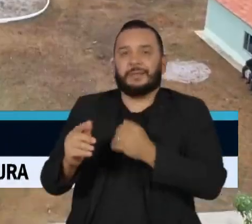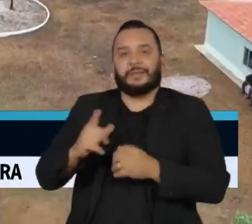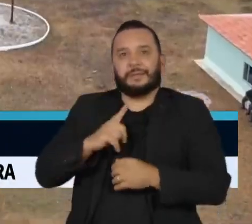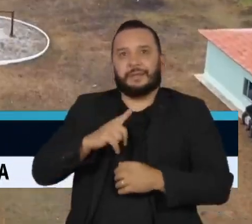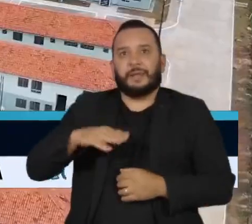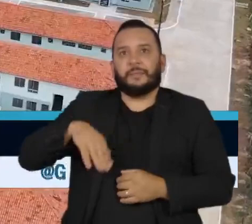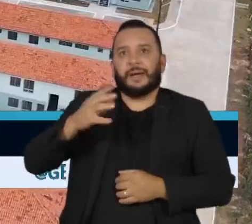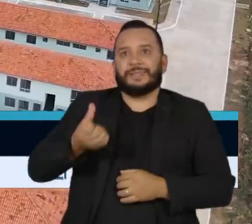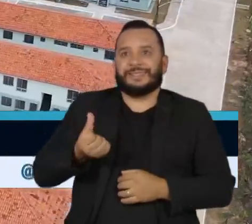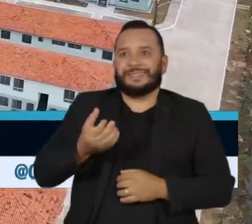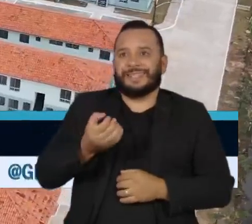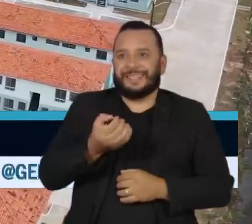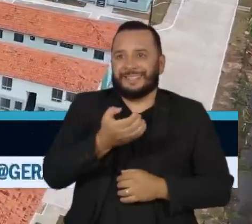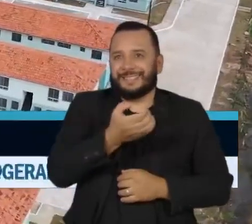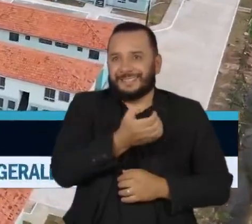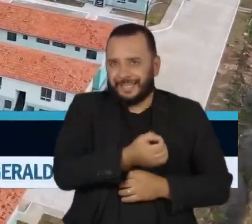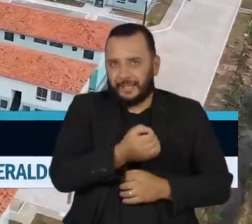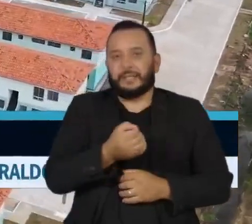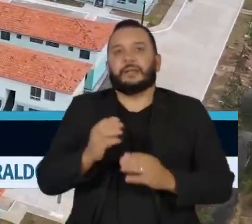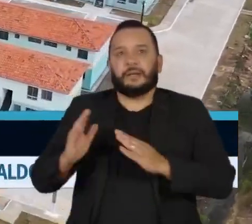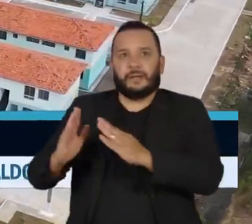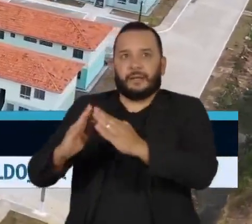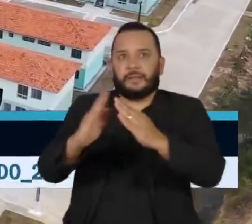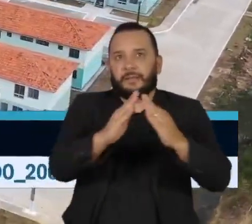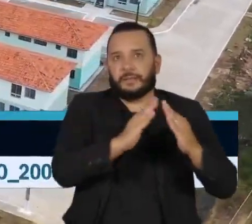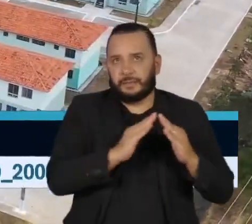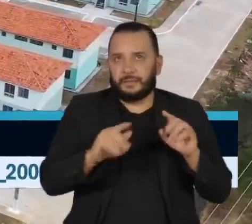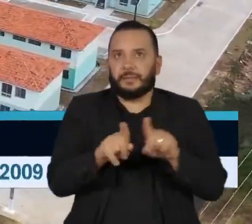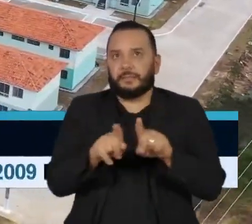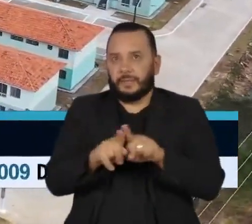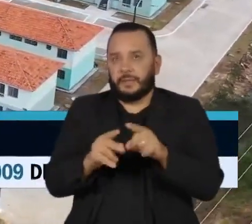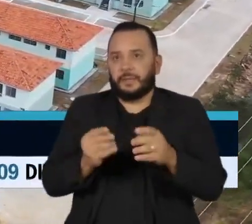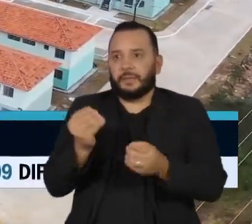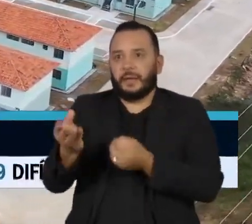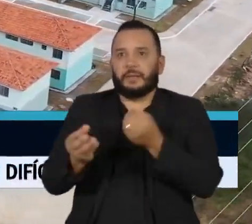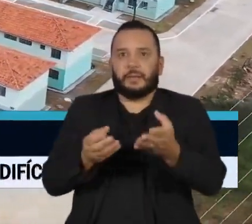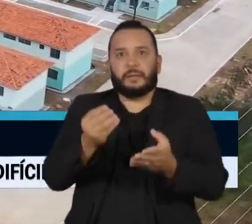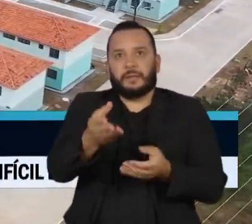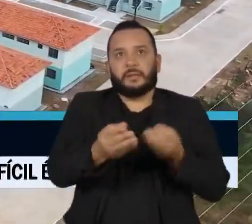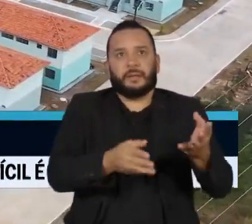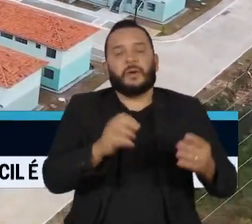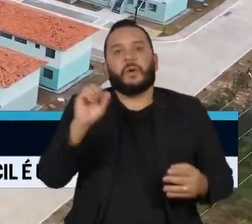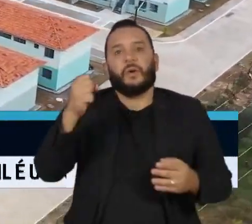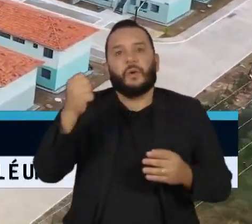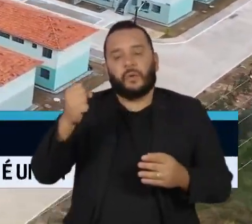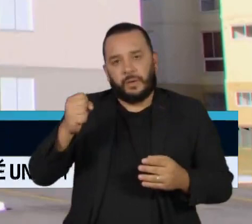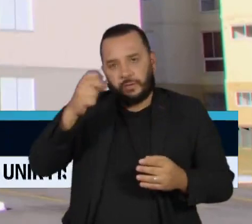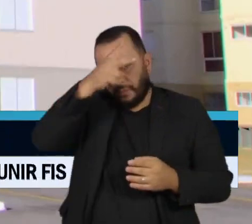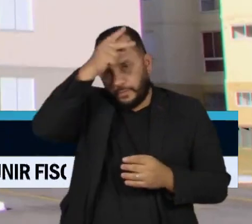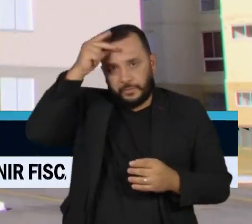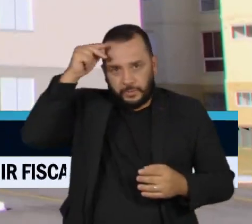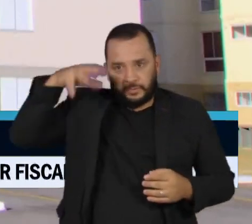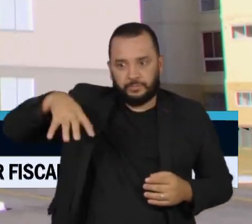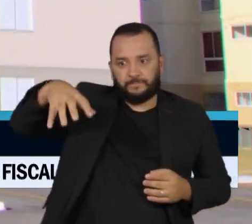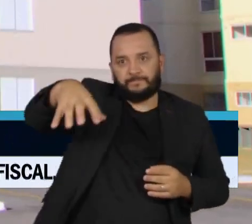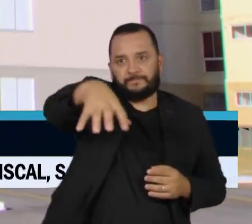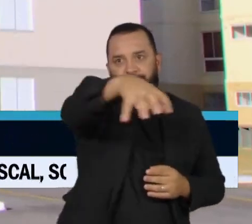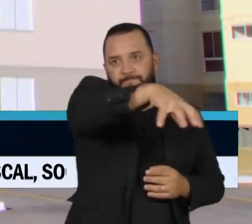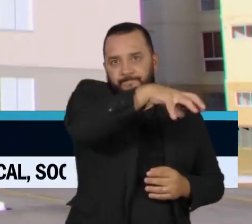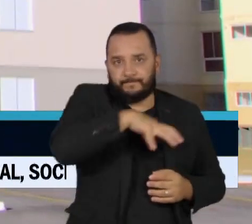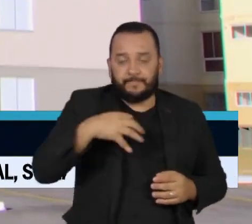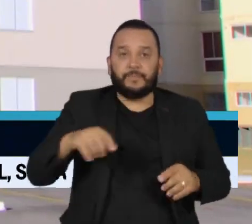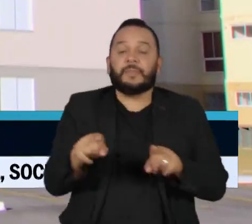600 apartamentos. Unidades do programa também foram entregues em outros oito municípios. Agora, metade do